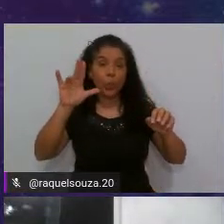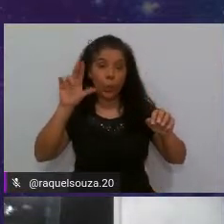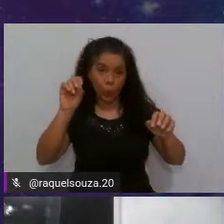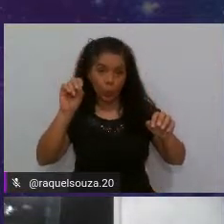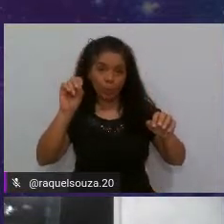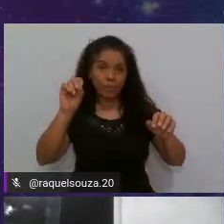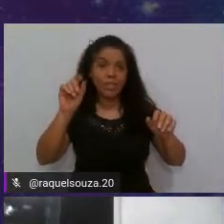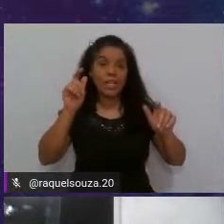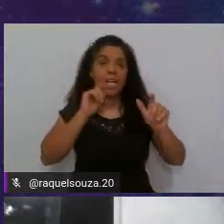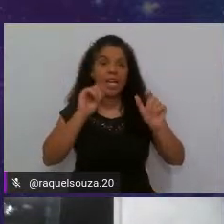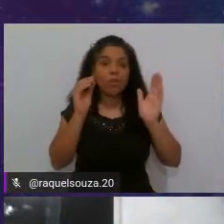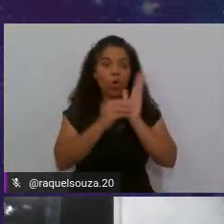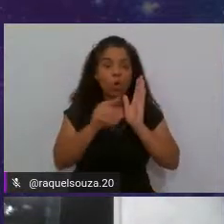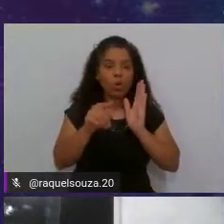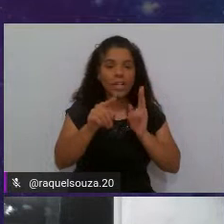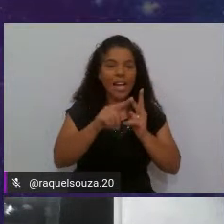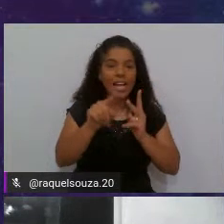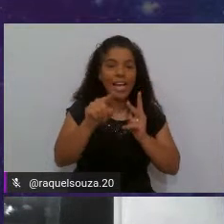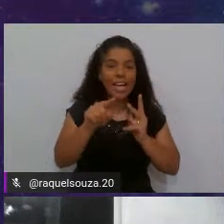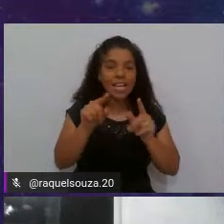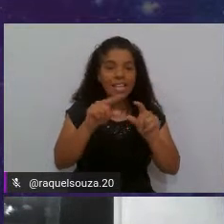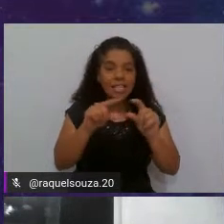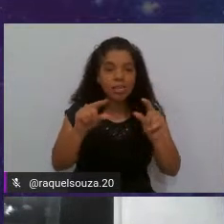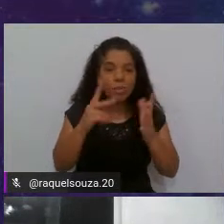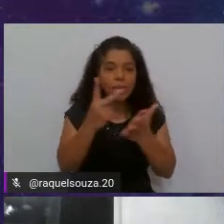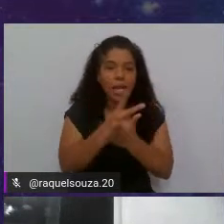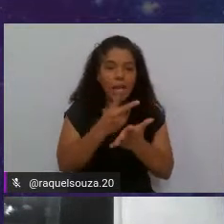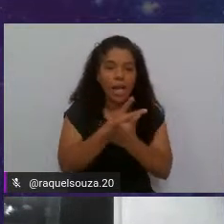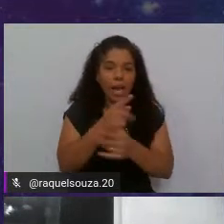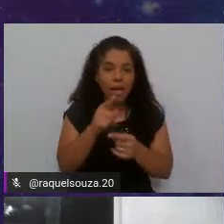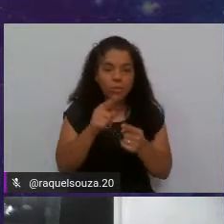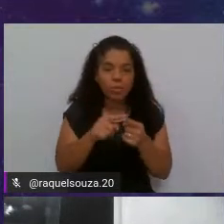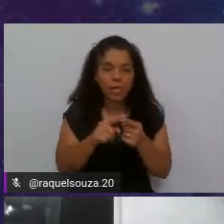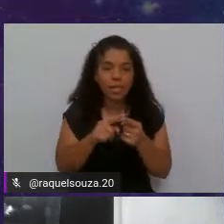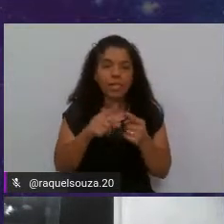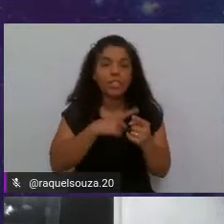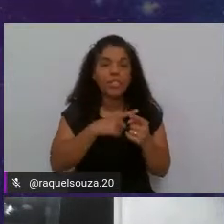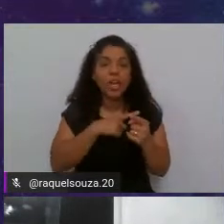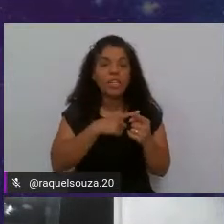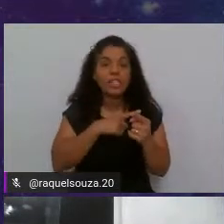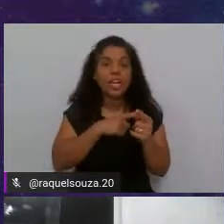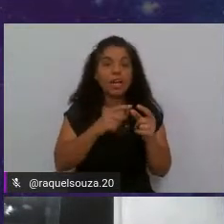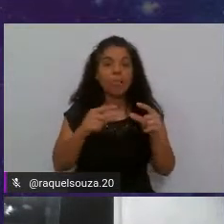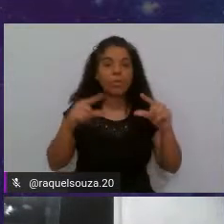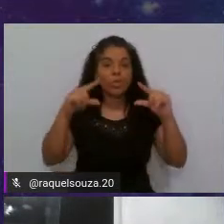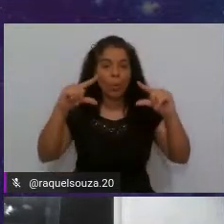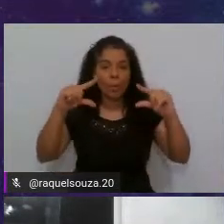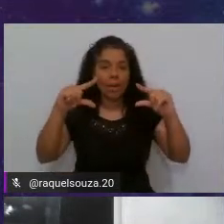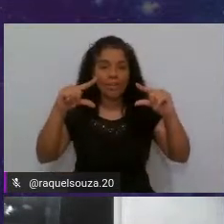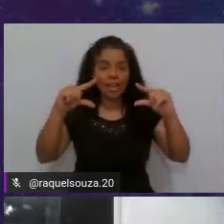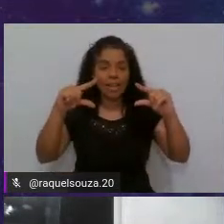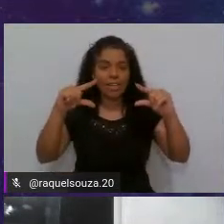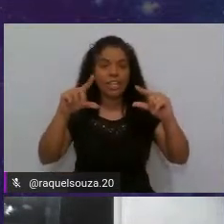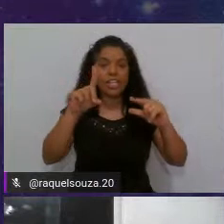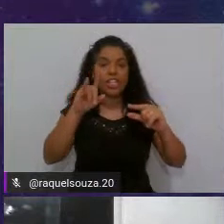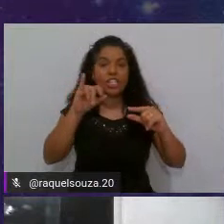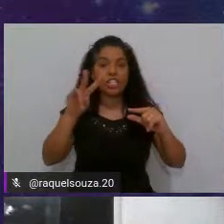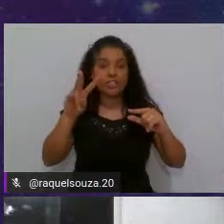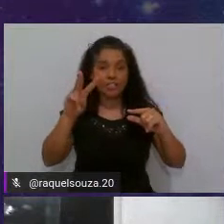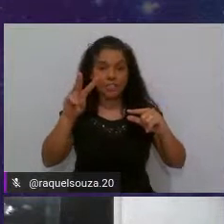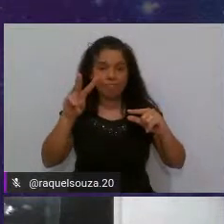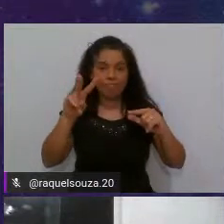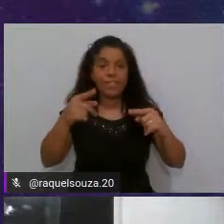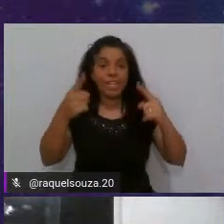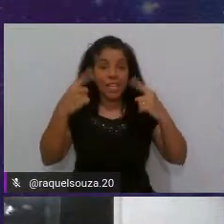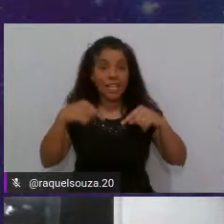Eu vou colocar aqui, esse é o módulo errado que está aqui, né? Nós temos aqui uma tag div e aqui